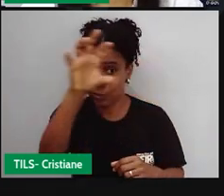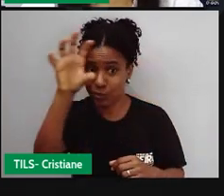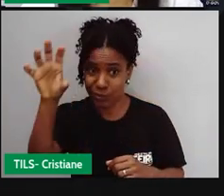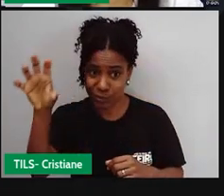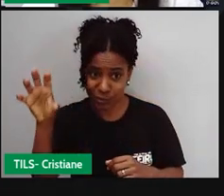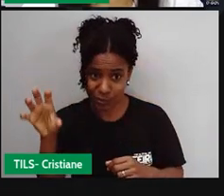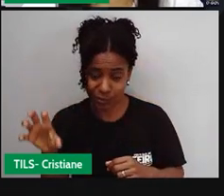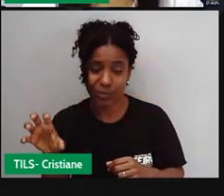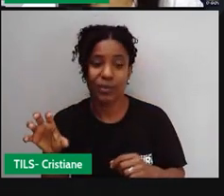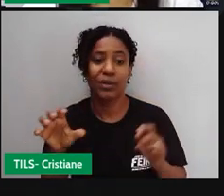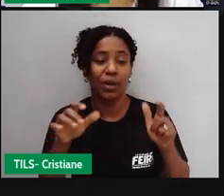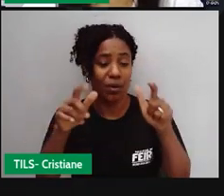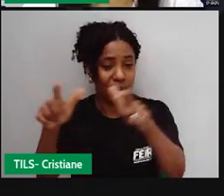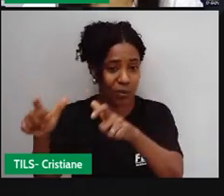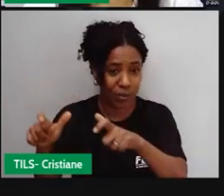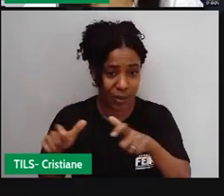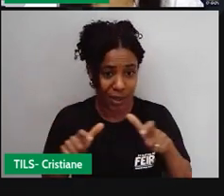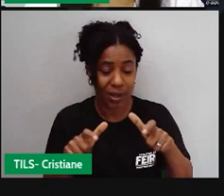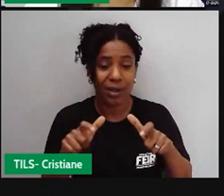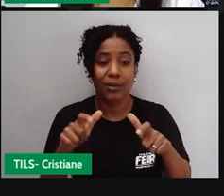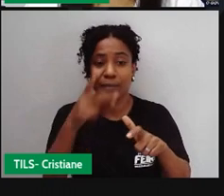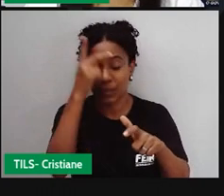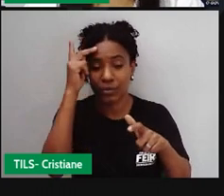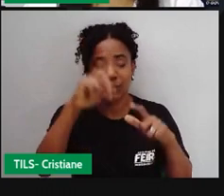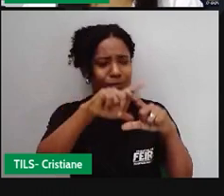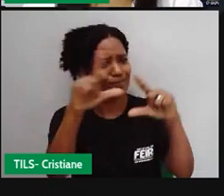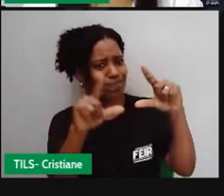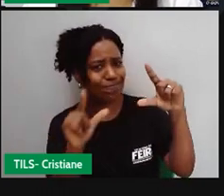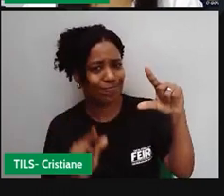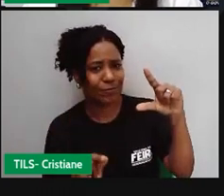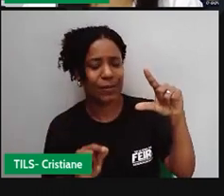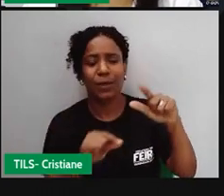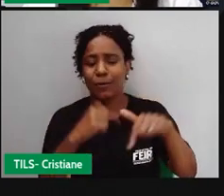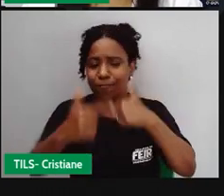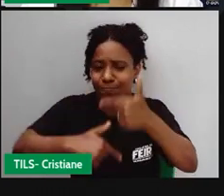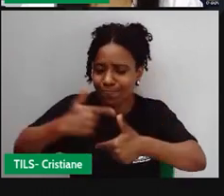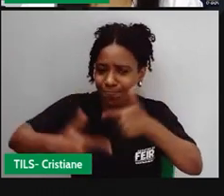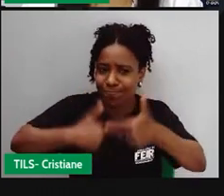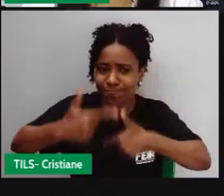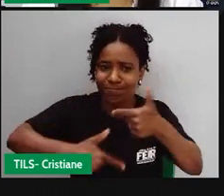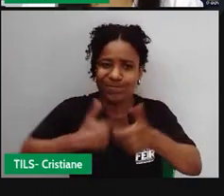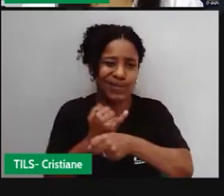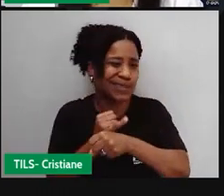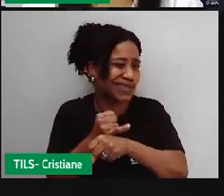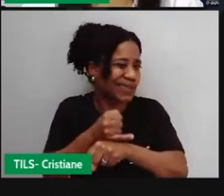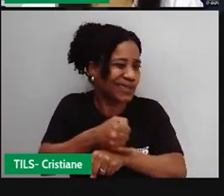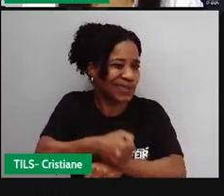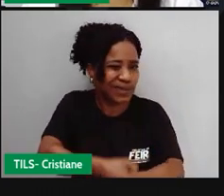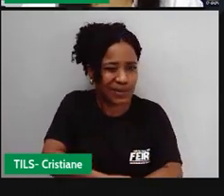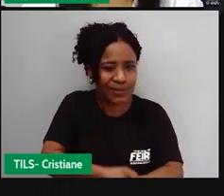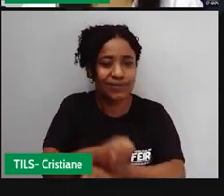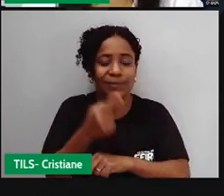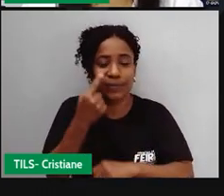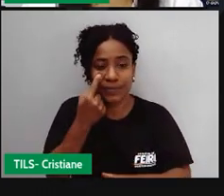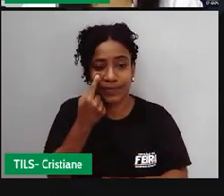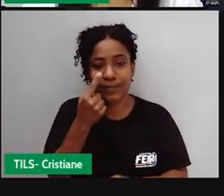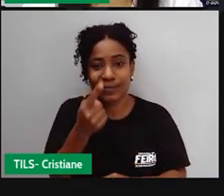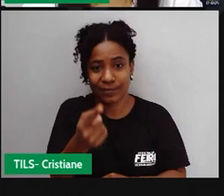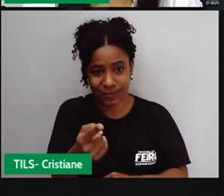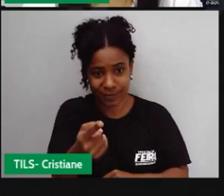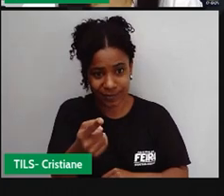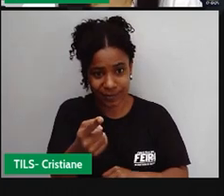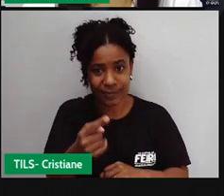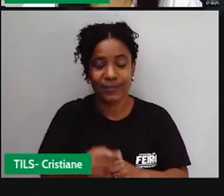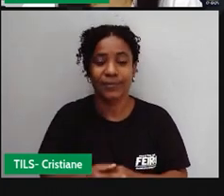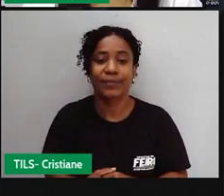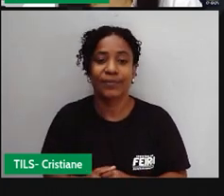né? Para o qual os africanos também eram levados para serem escravizados. Mas, aqui no Brasil, a PRO colocou essa imagem, ó, para